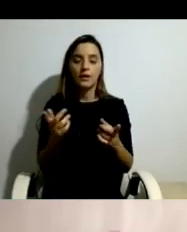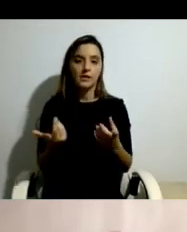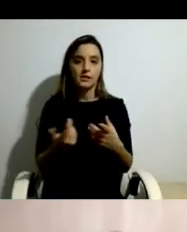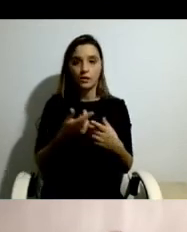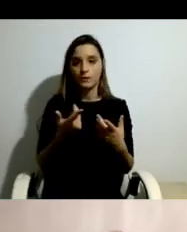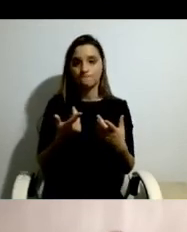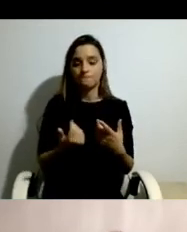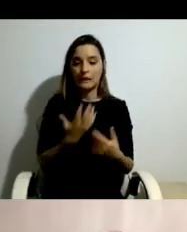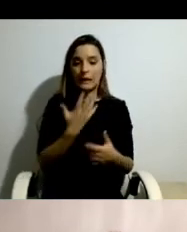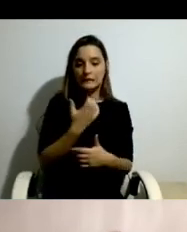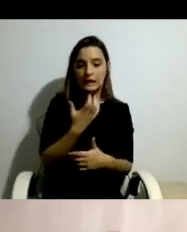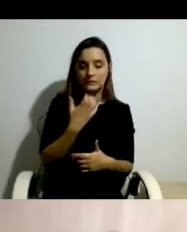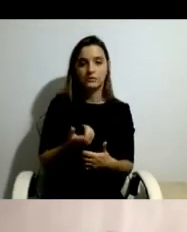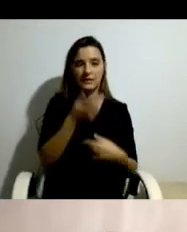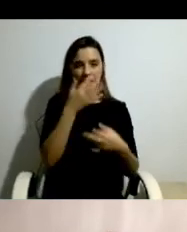gestão de expectativas.